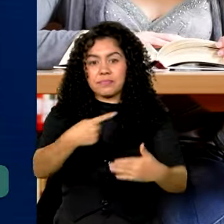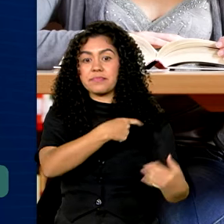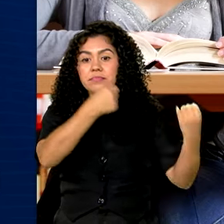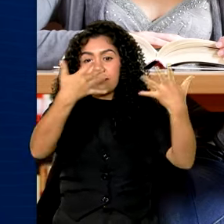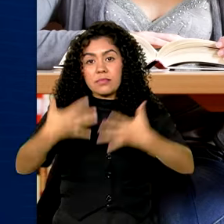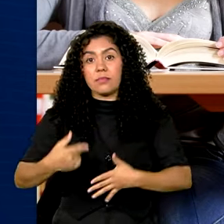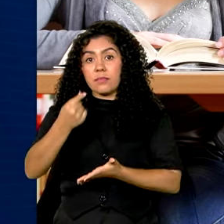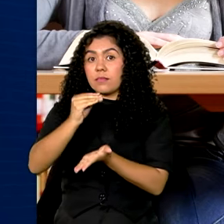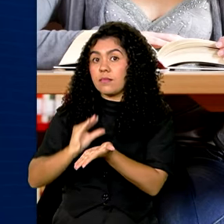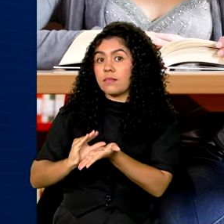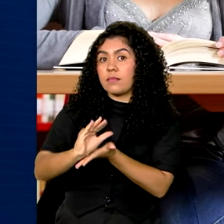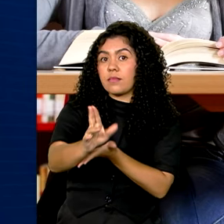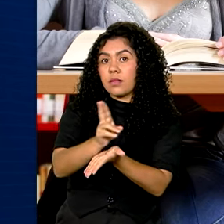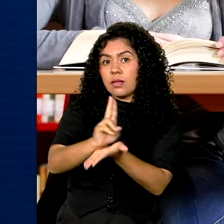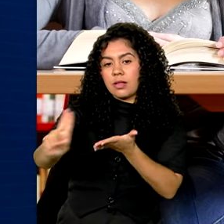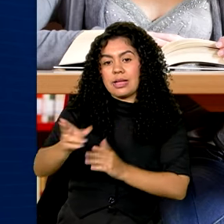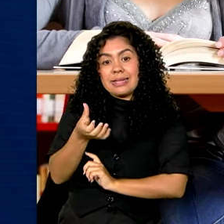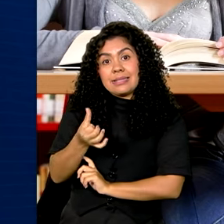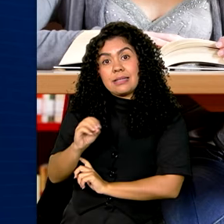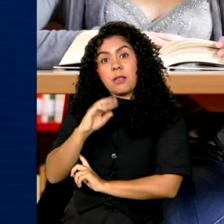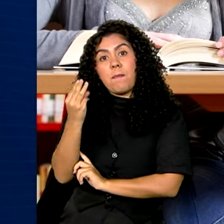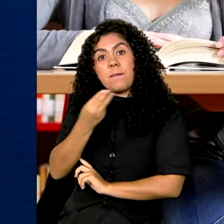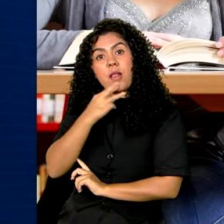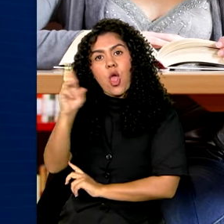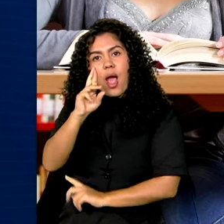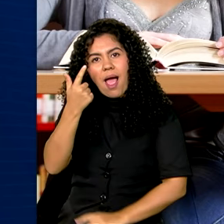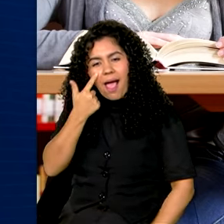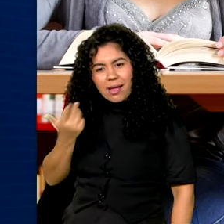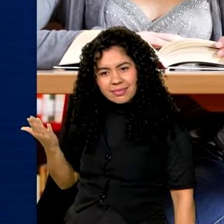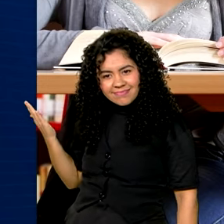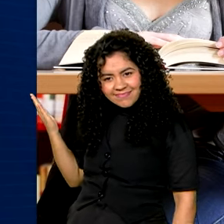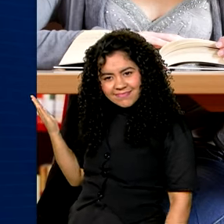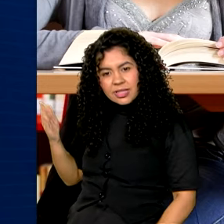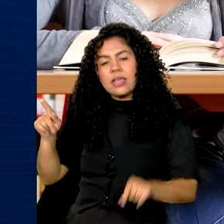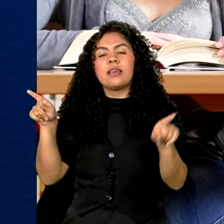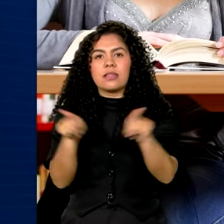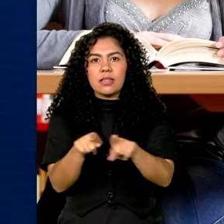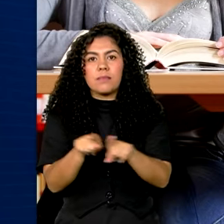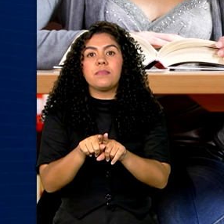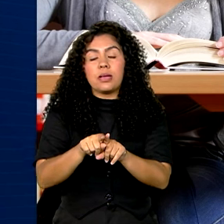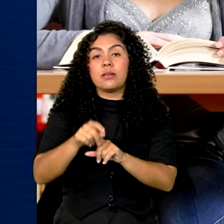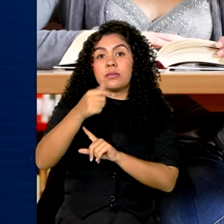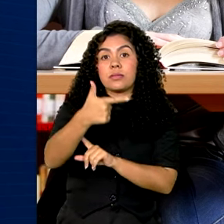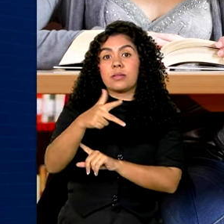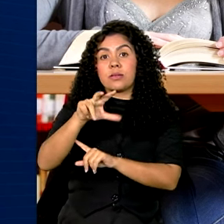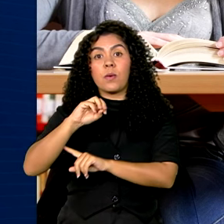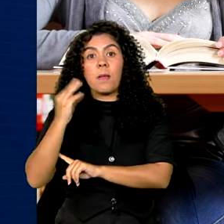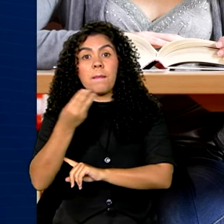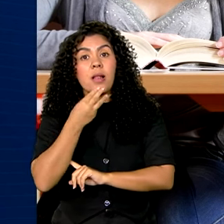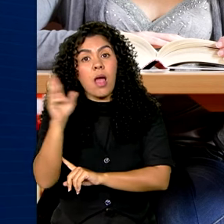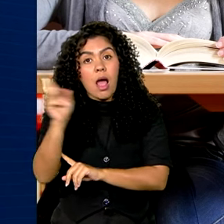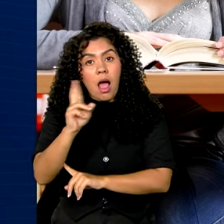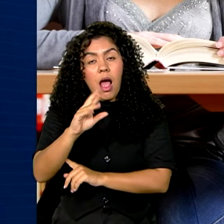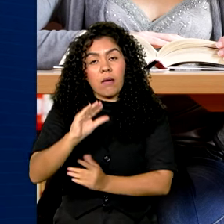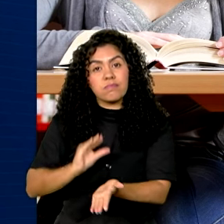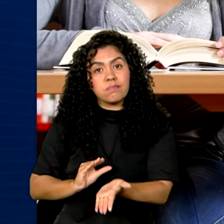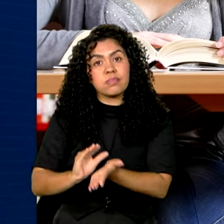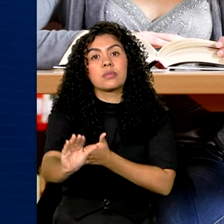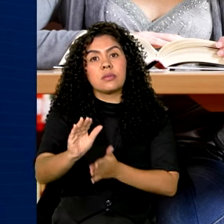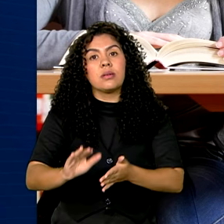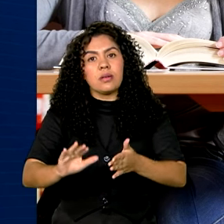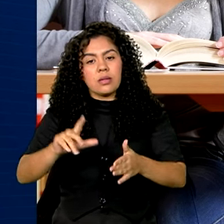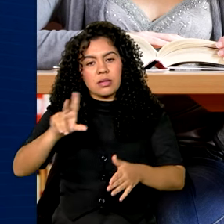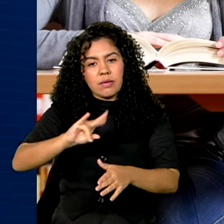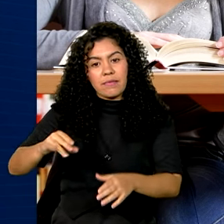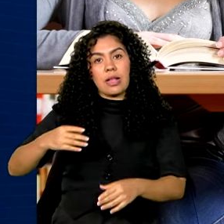investidos 60 milhões de reais em expansão com novos campi e quase 250 milhões de reais na consolidação das